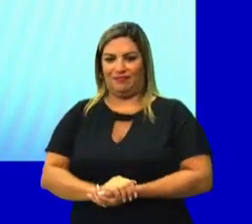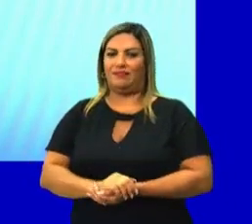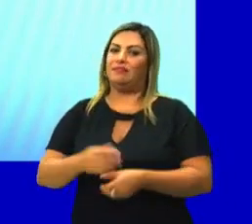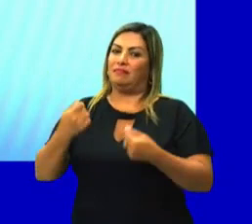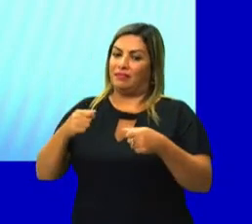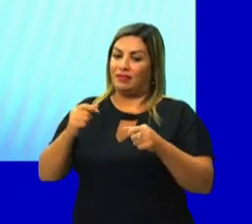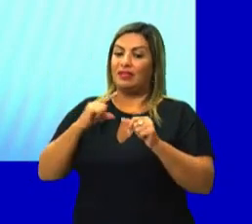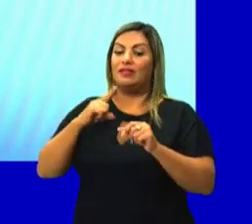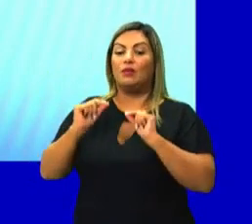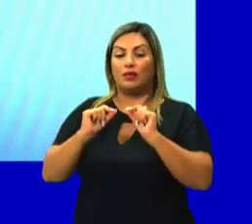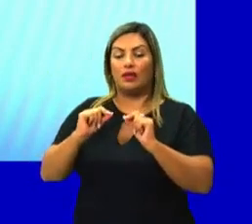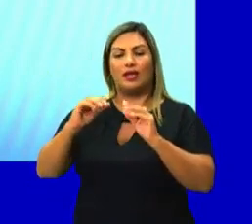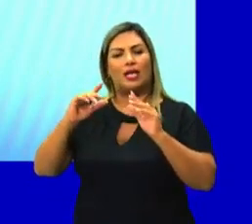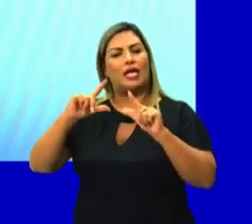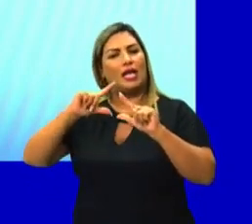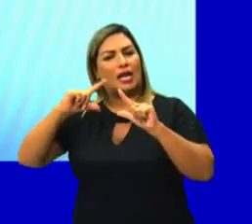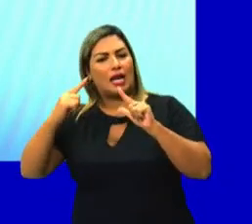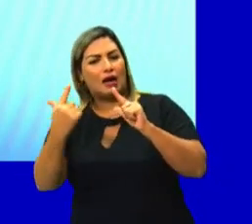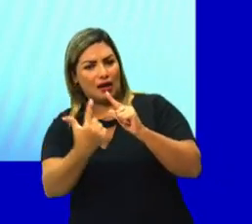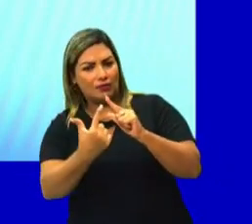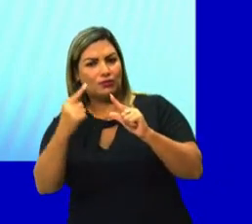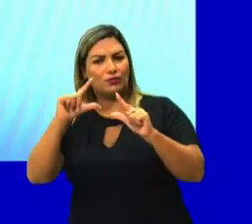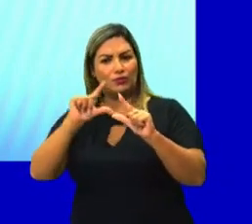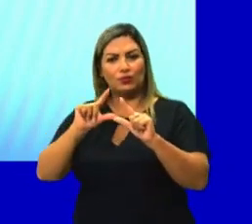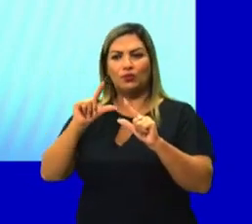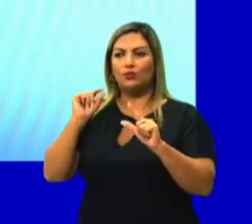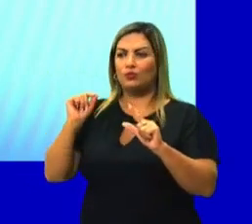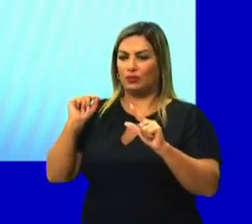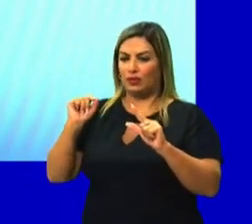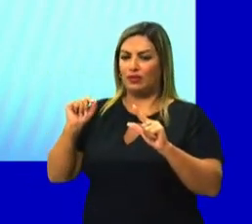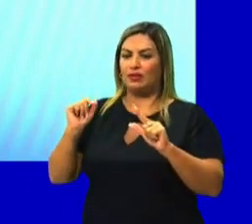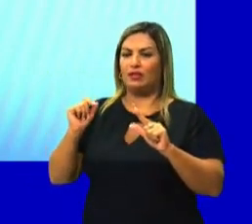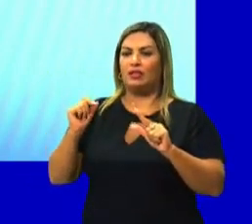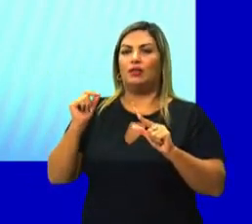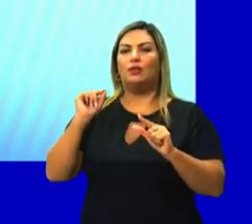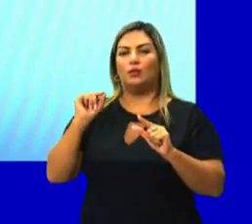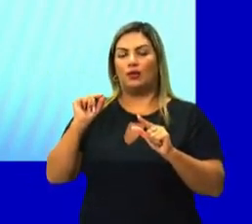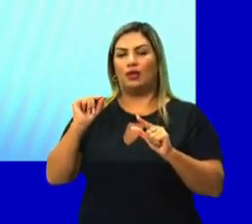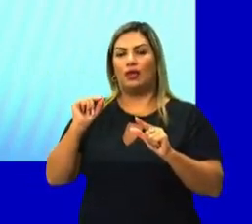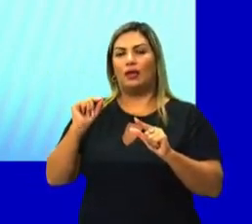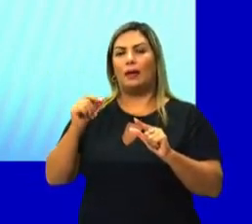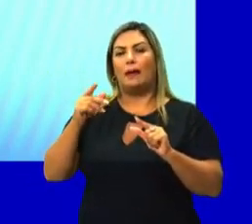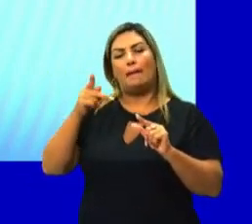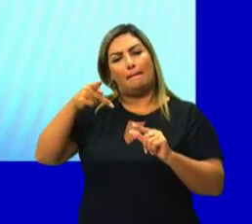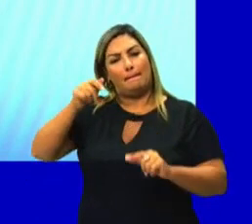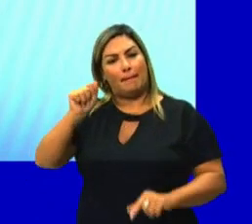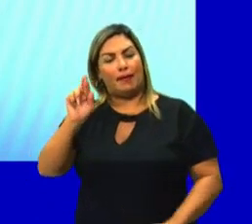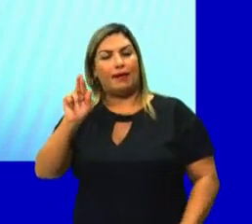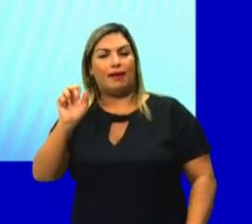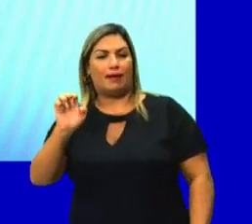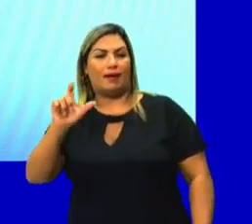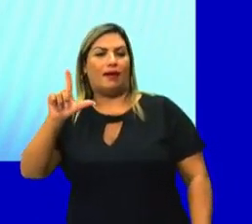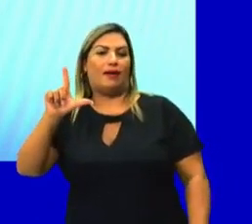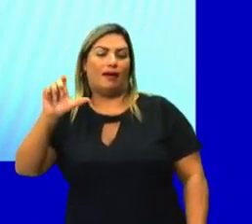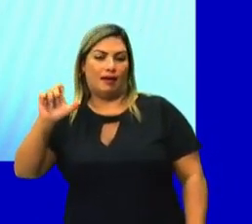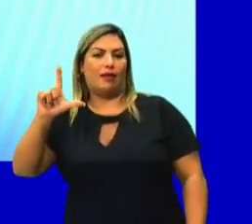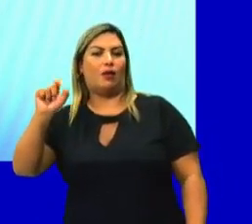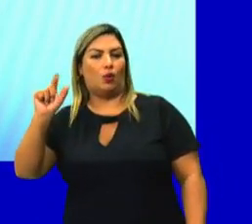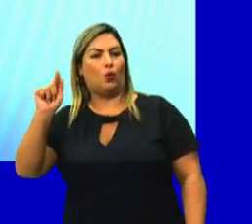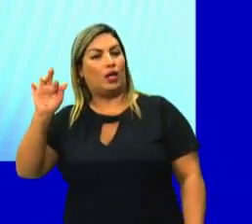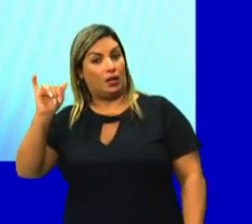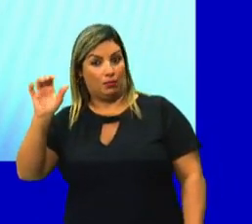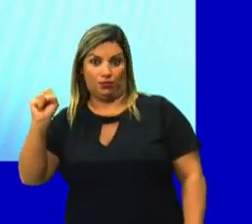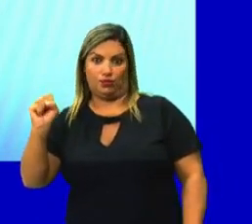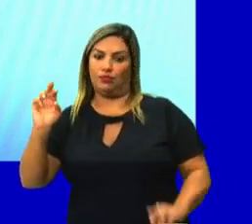ele precisaria ter seus lados como sendo paralelogramos. Dessa forma,